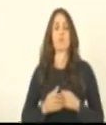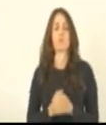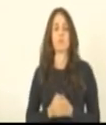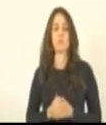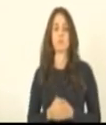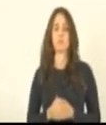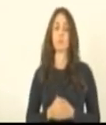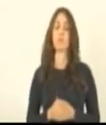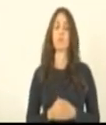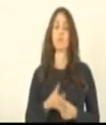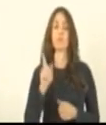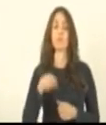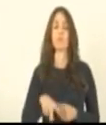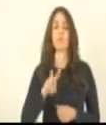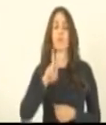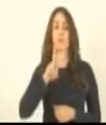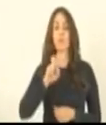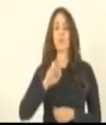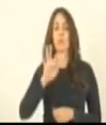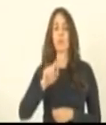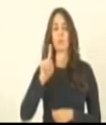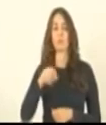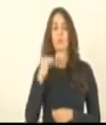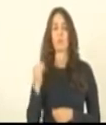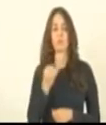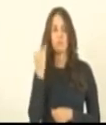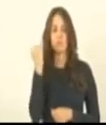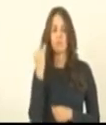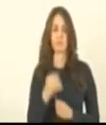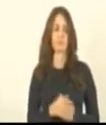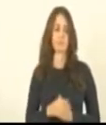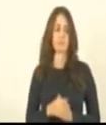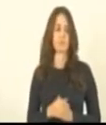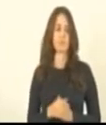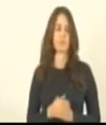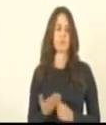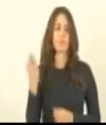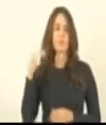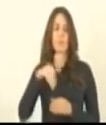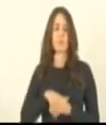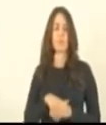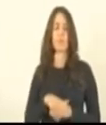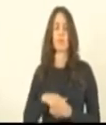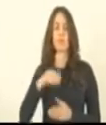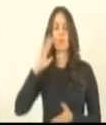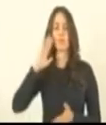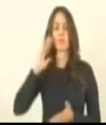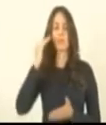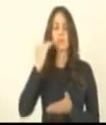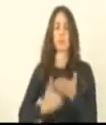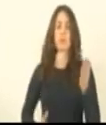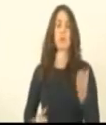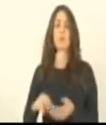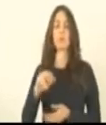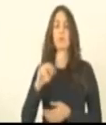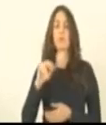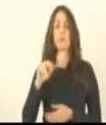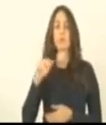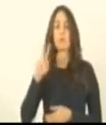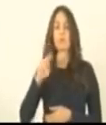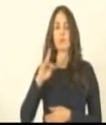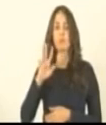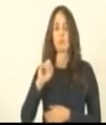Essa derrubada do veto é fundamental. Nesse caso, eu voto pela derrubada do veto e peço aos companheiros para que também acompanhem. Obrigado, presidente.